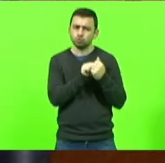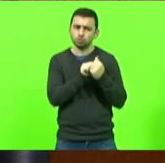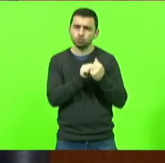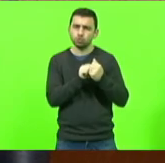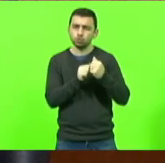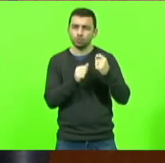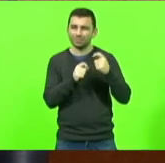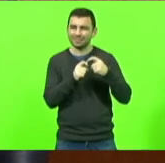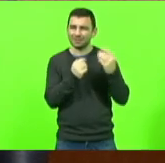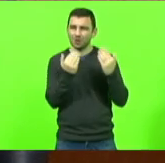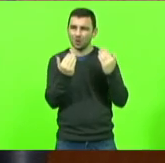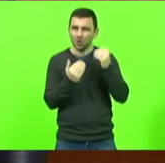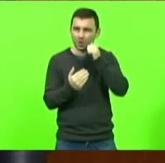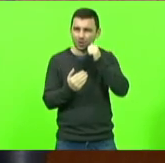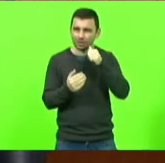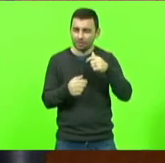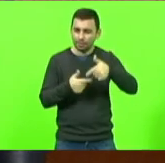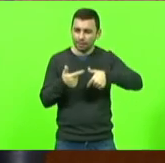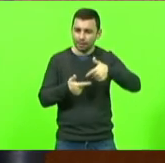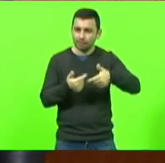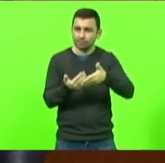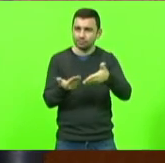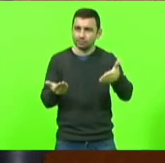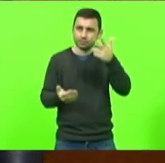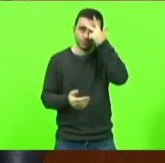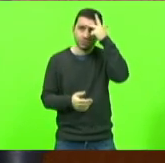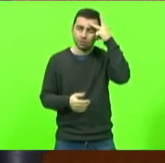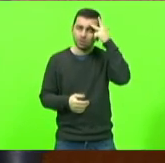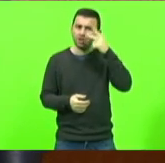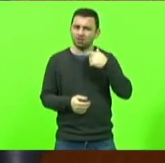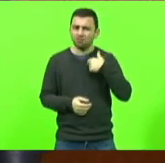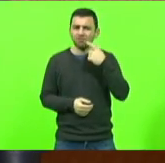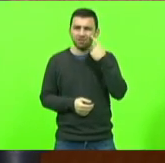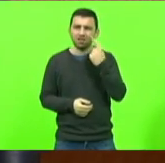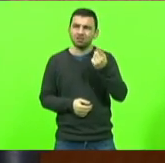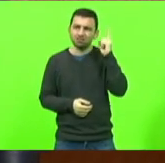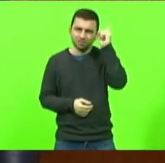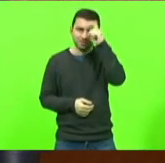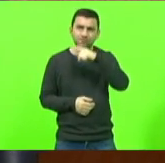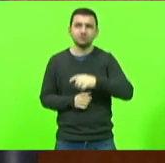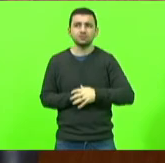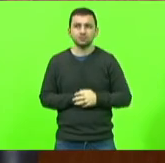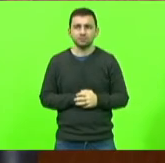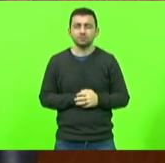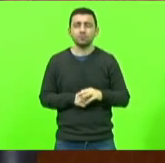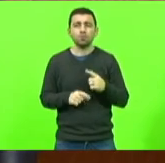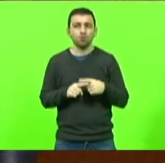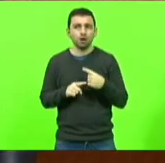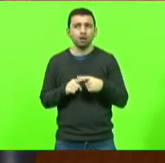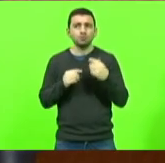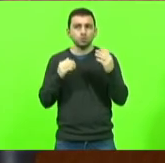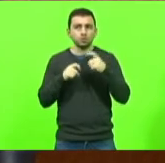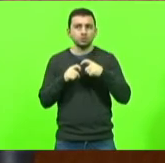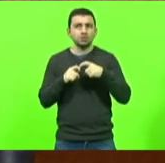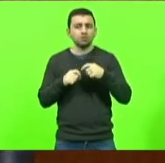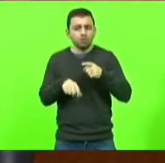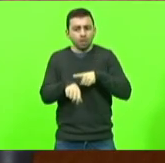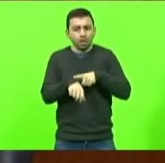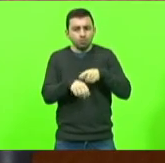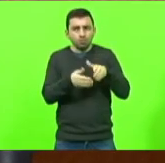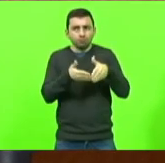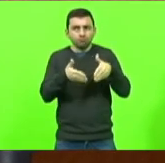trabalhavam com as pessoas e via o quanto era difícil até porque a psicologia levou um certo tempo para ser